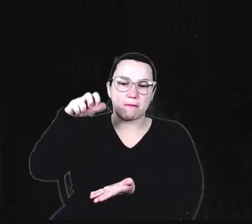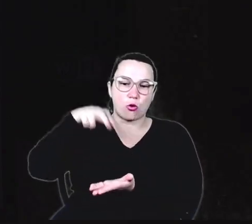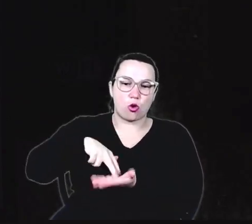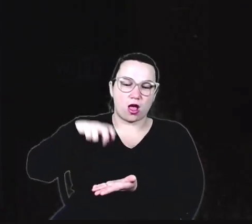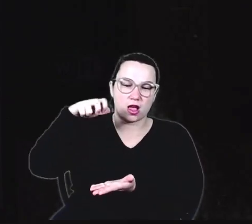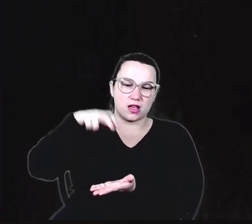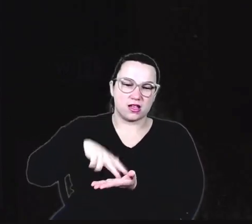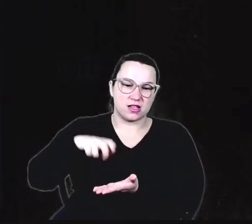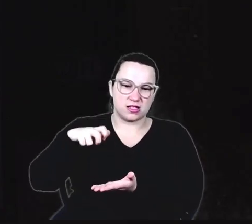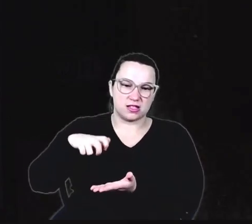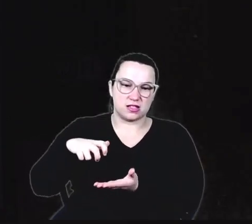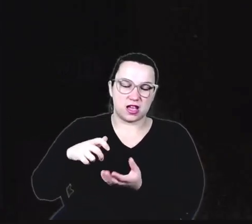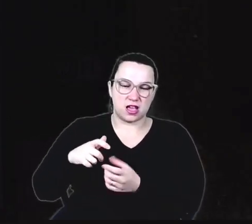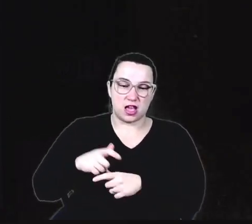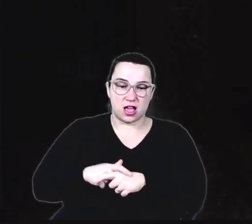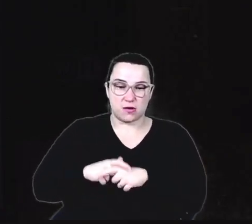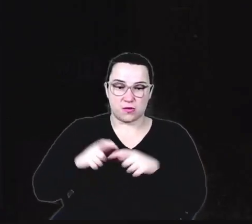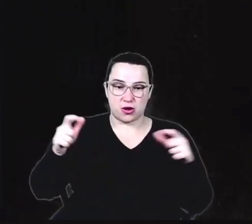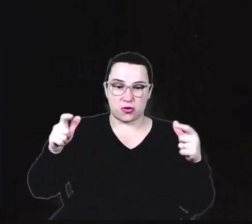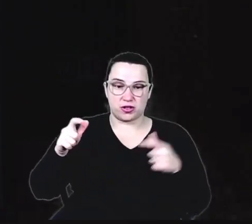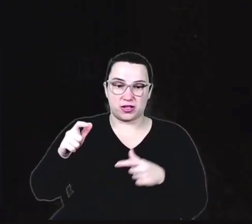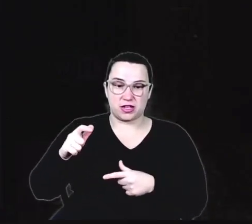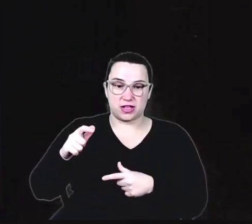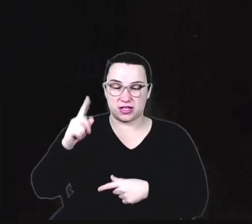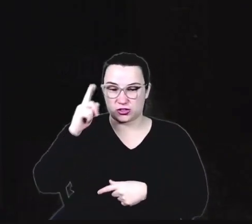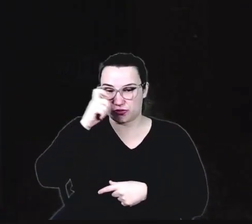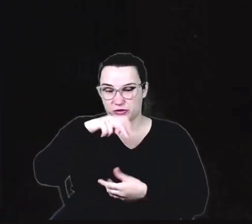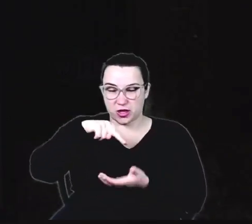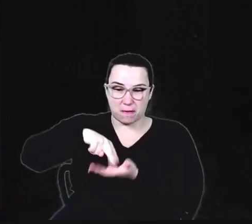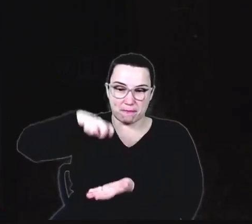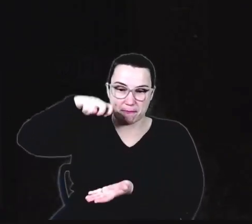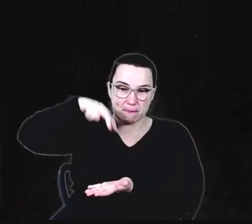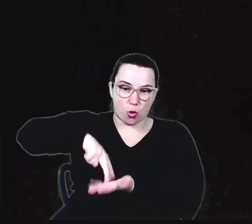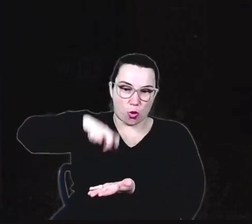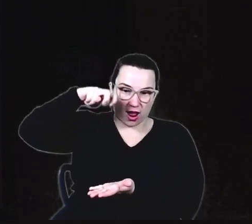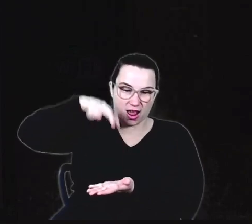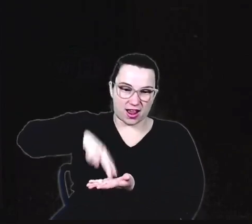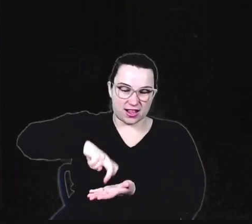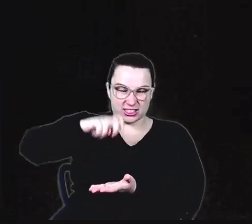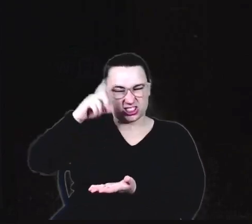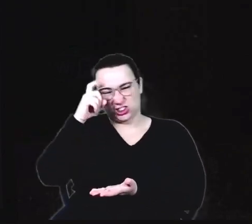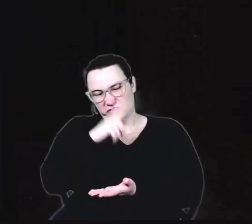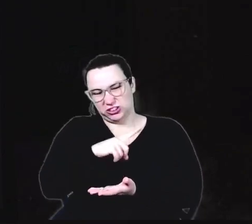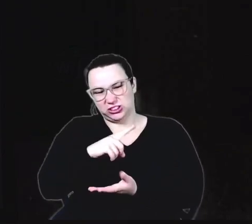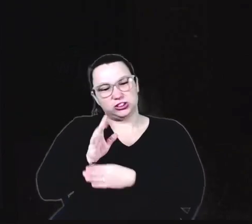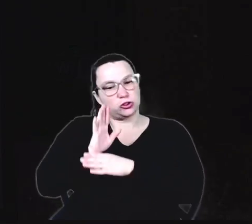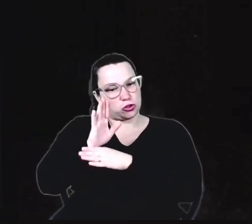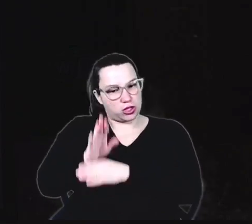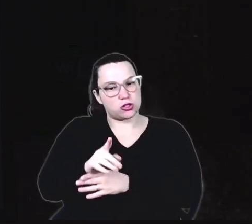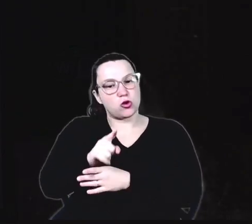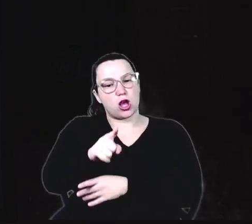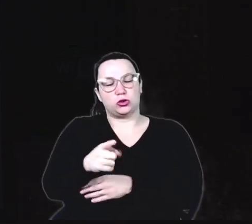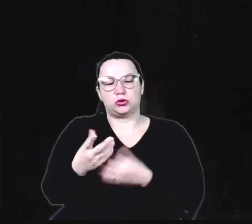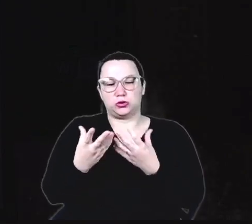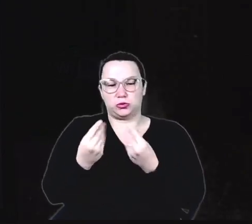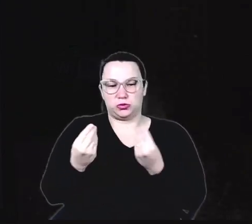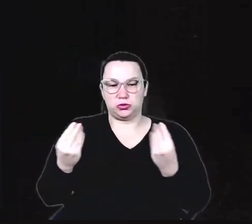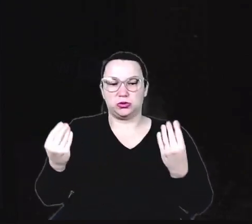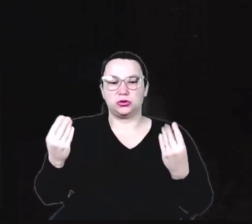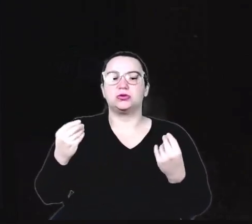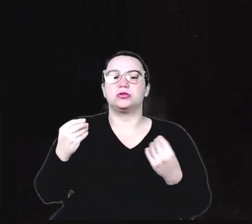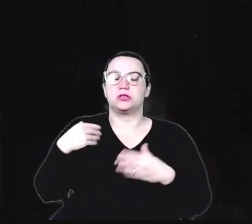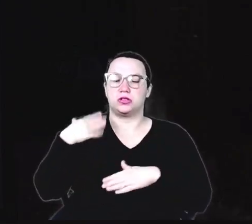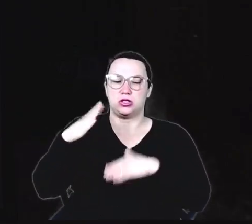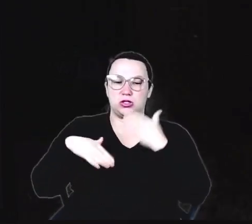a maioria deles tem dificuldade no saltar no ocular. E esse recurso ajuda muito as crianças a desenvolverem